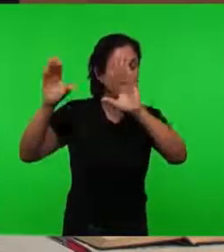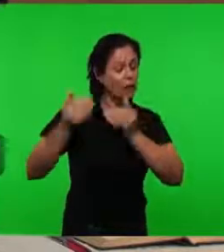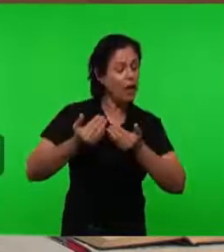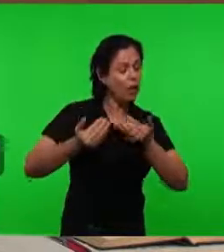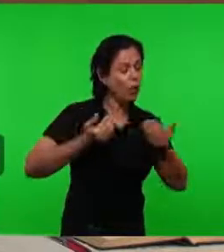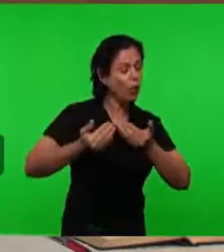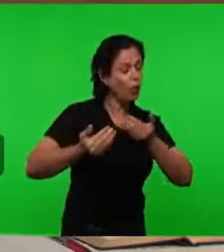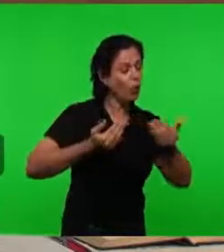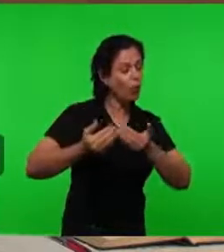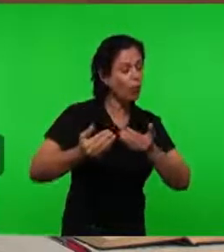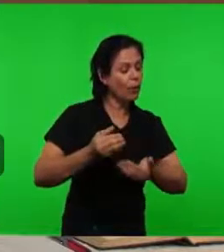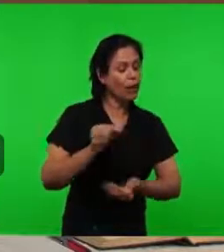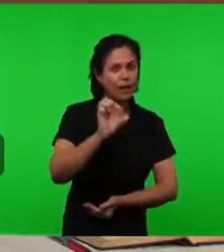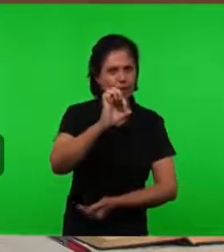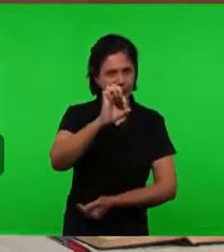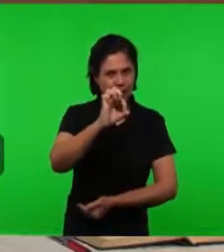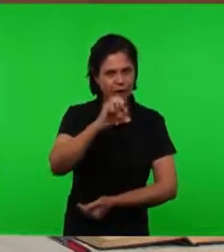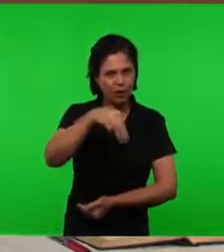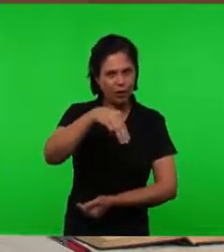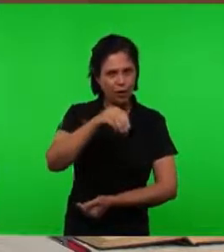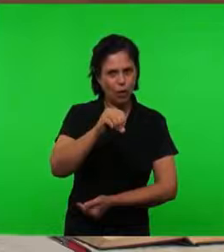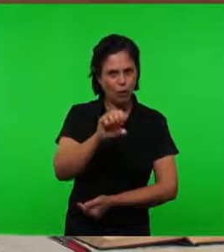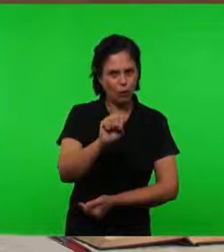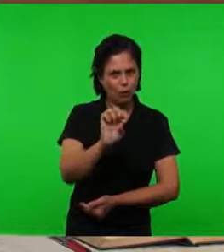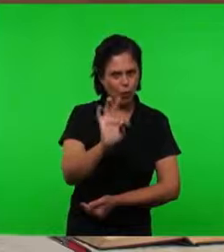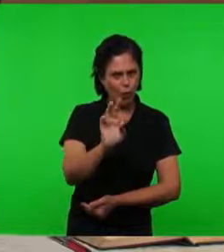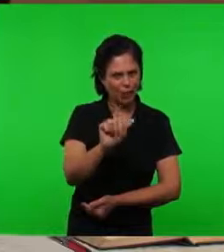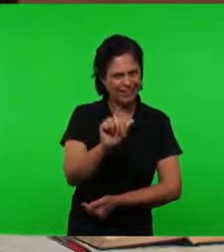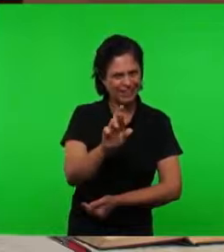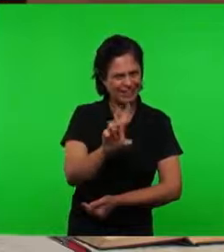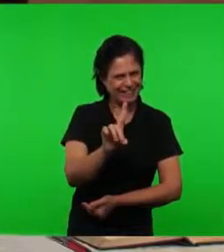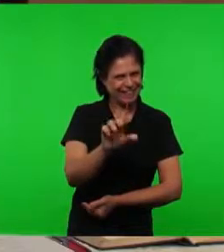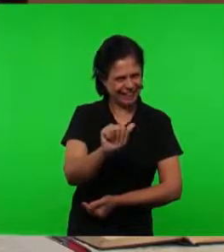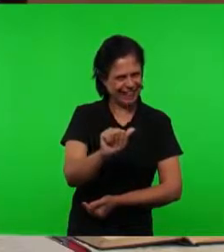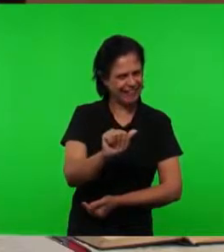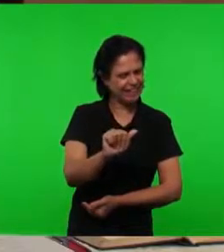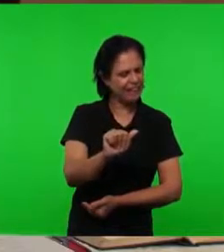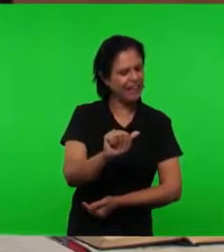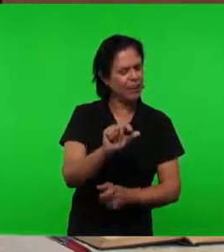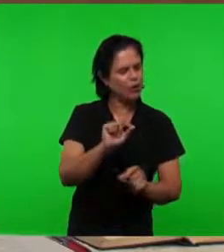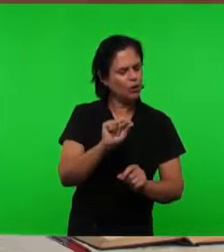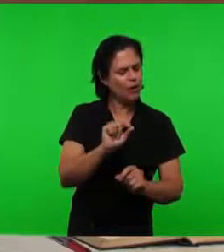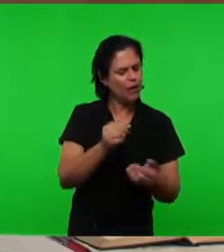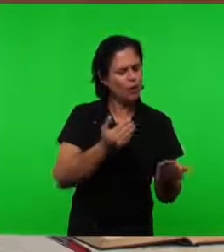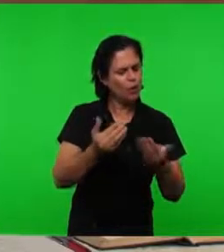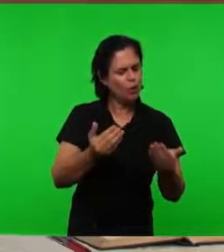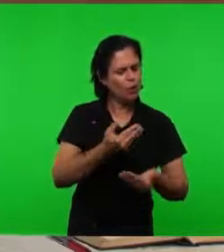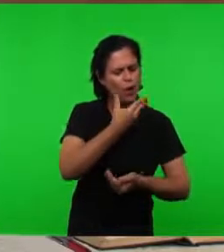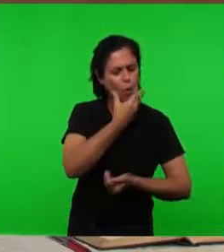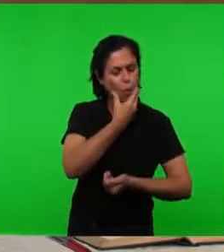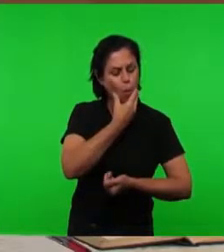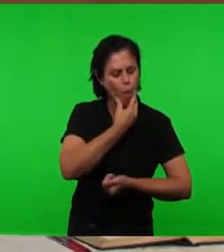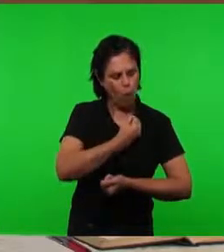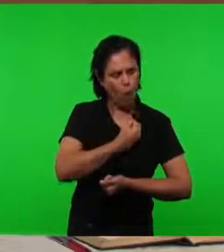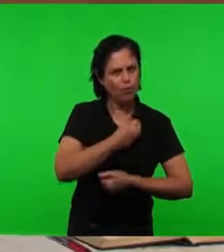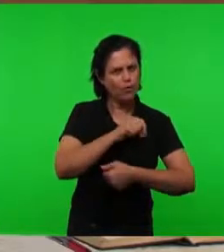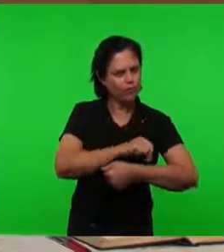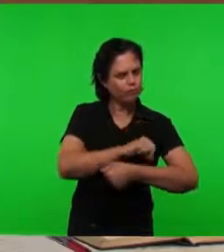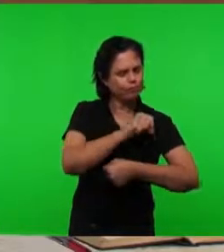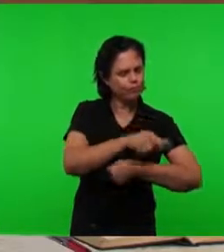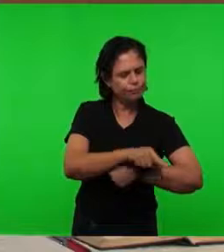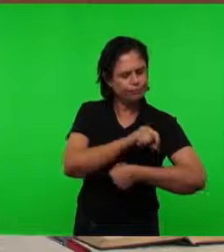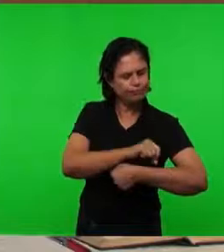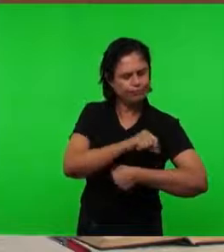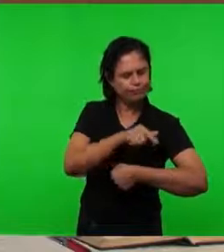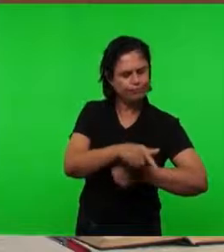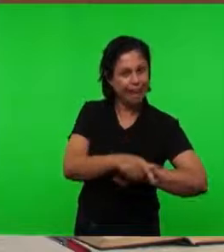semelhante Ao grão De mostarda Então está aqui O nome da semente Que o homem Pegando nele Semeou